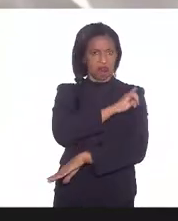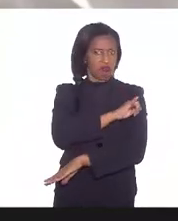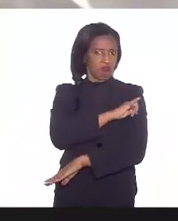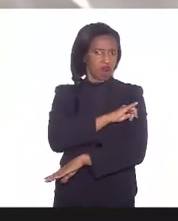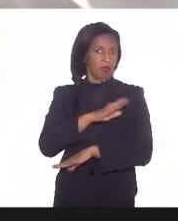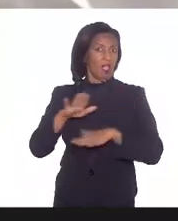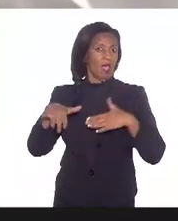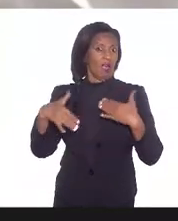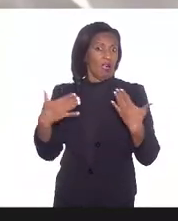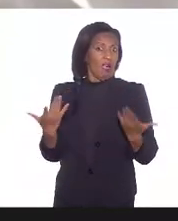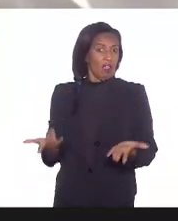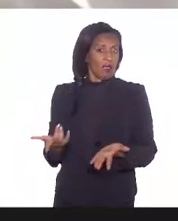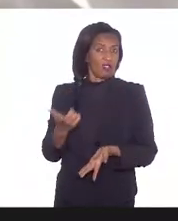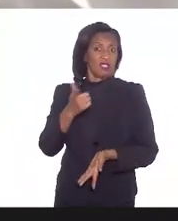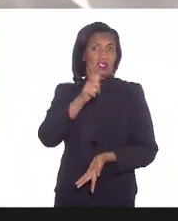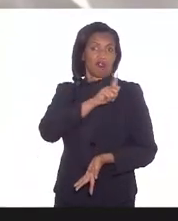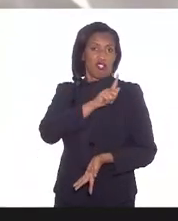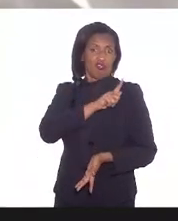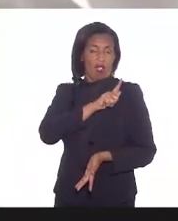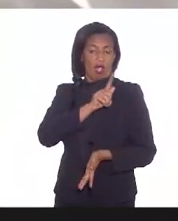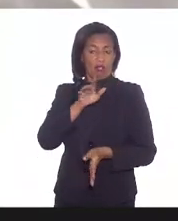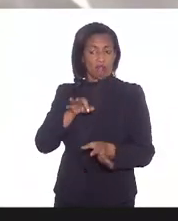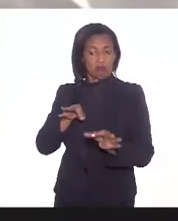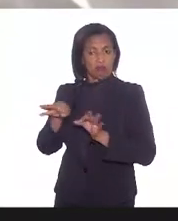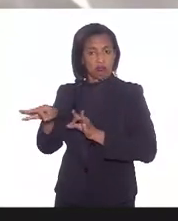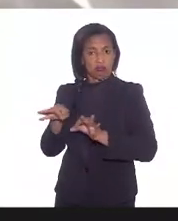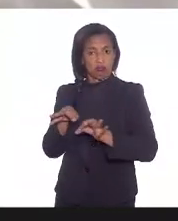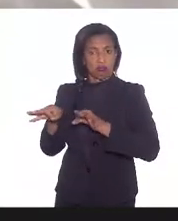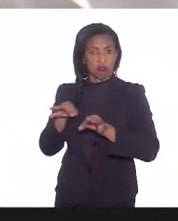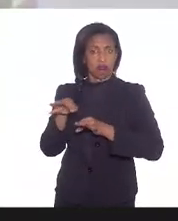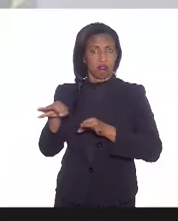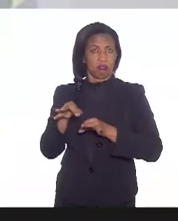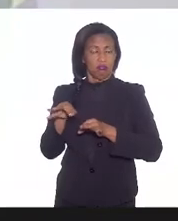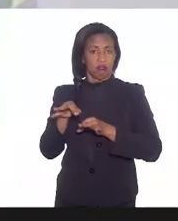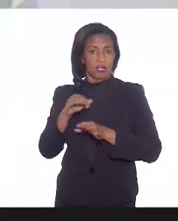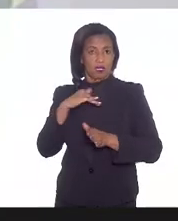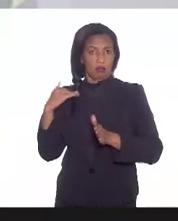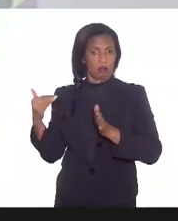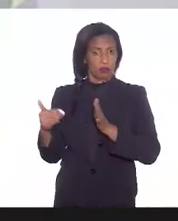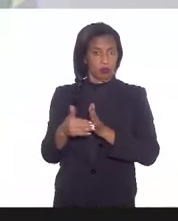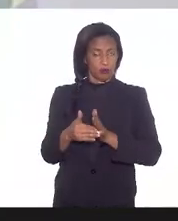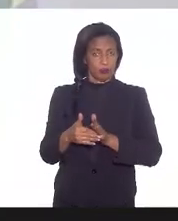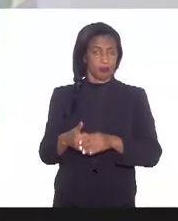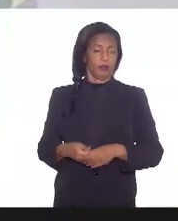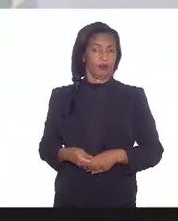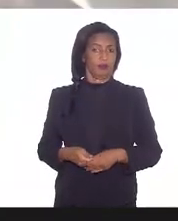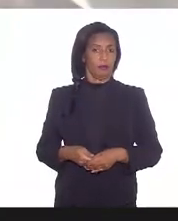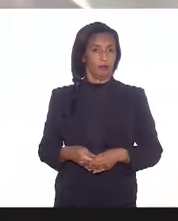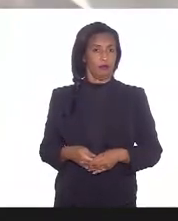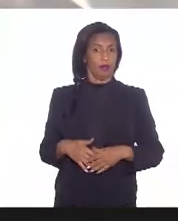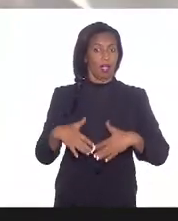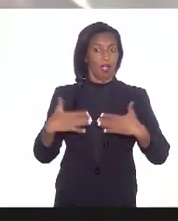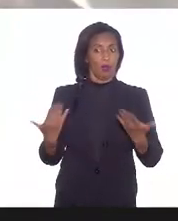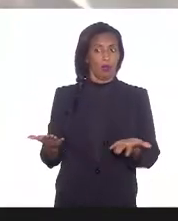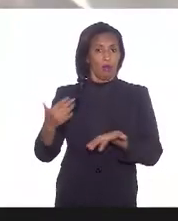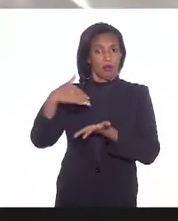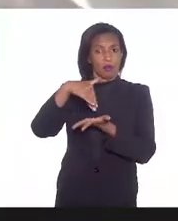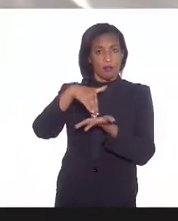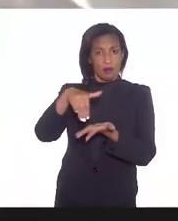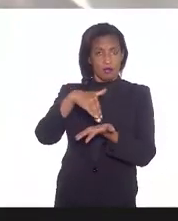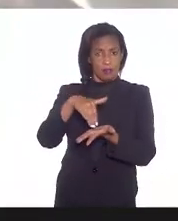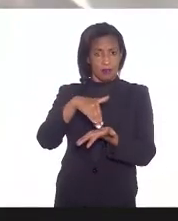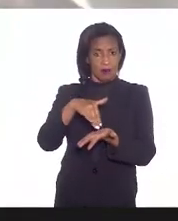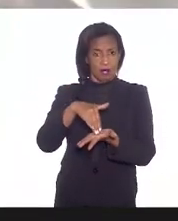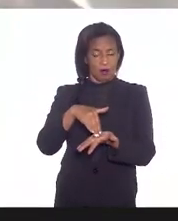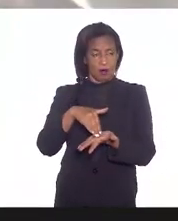ainda está sendo gestado para ter uma adesão total. e, agora, a secretaria,